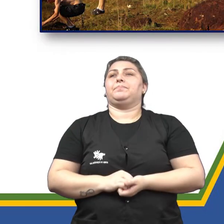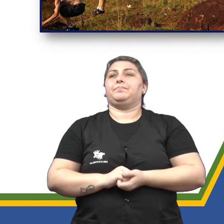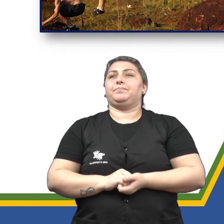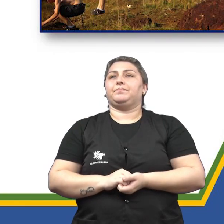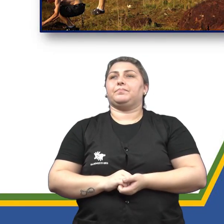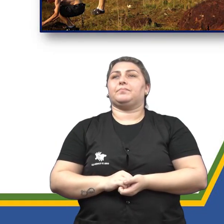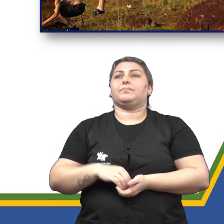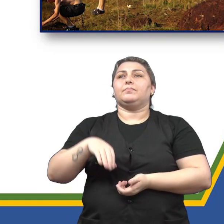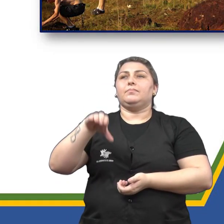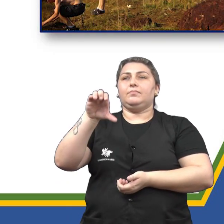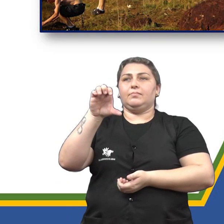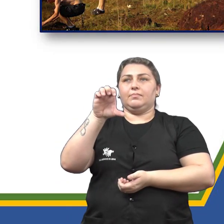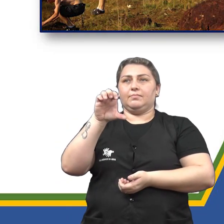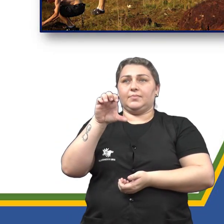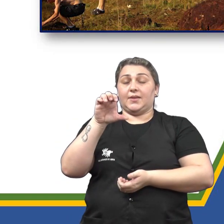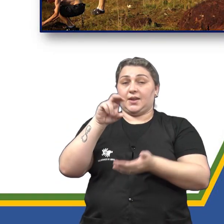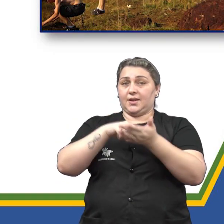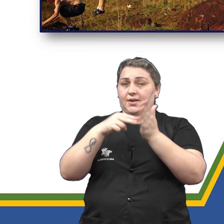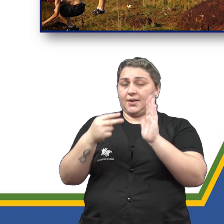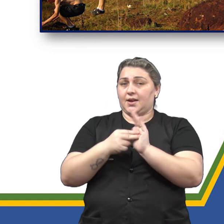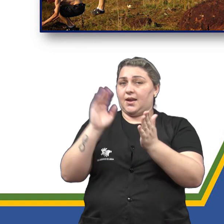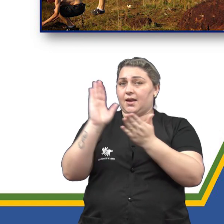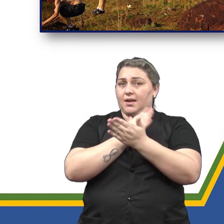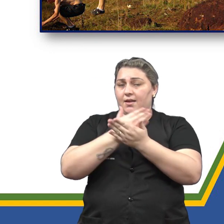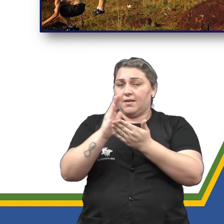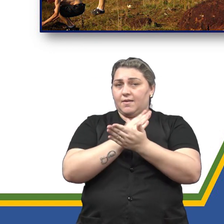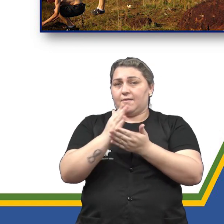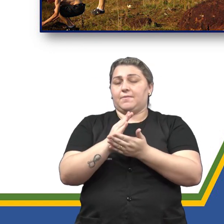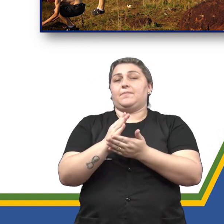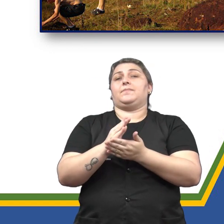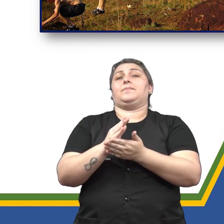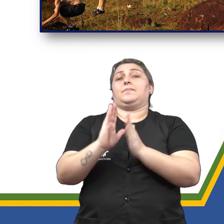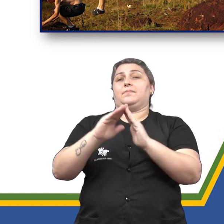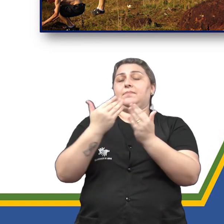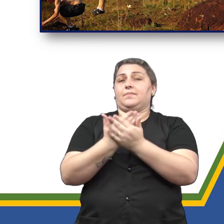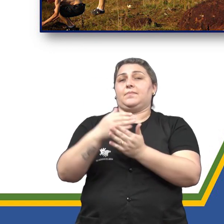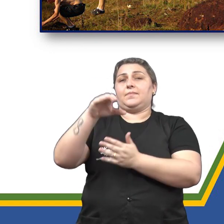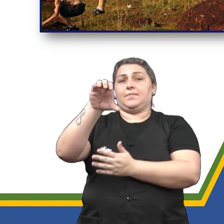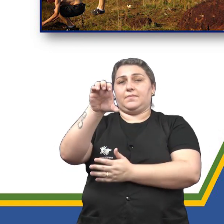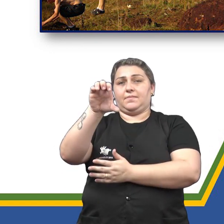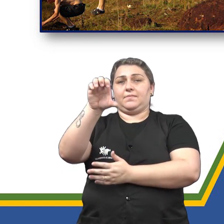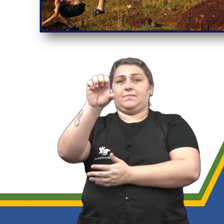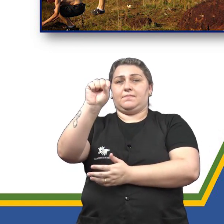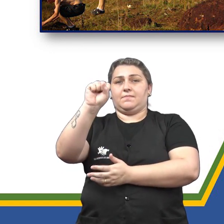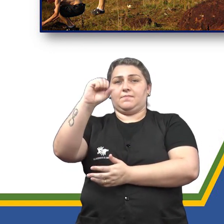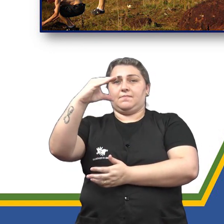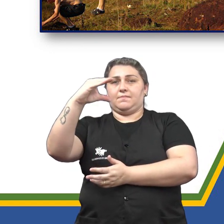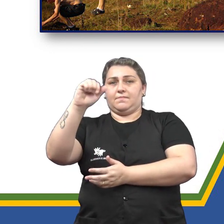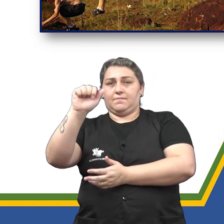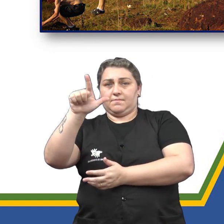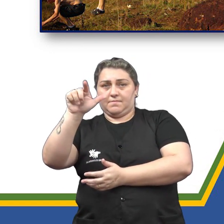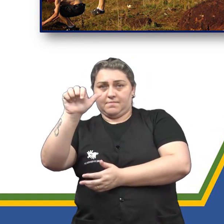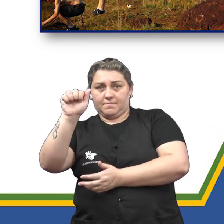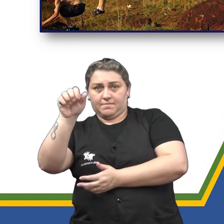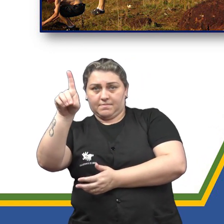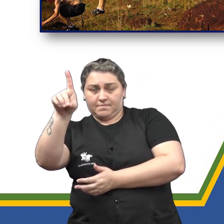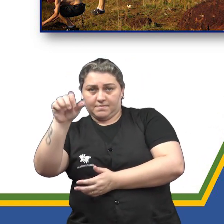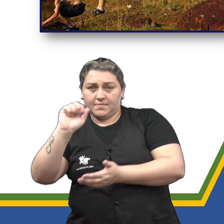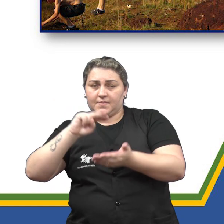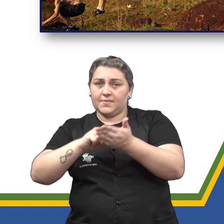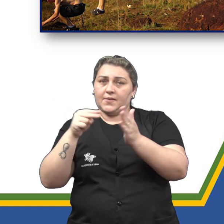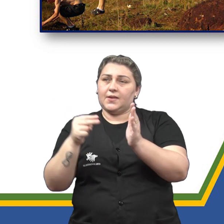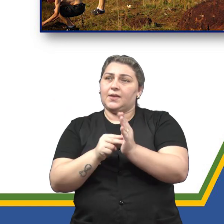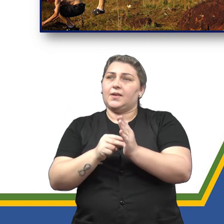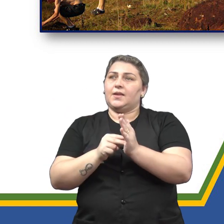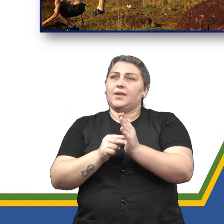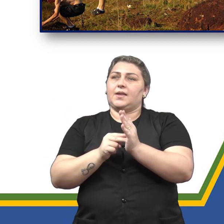Vamos lá. Definições de alguns esportes de aventura para a escola, escalada. A escalada significa subir